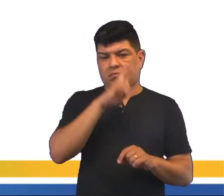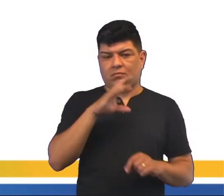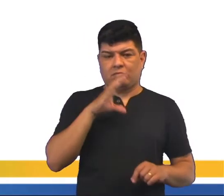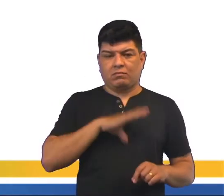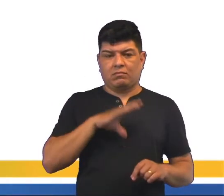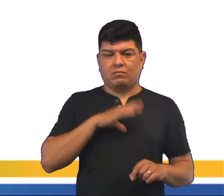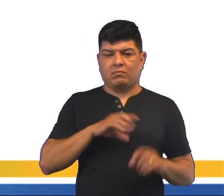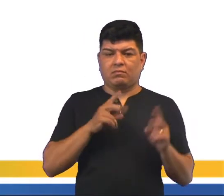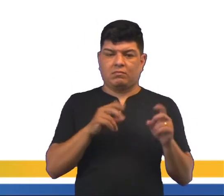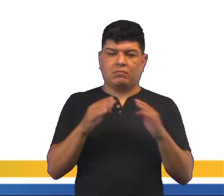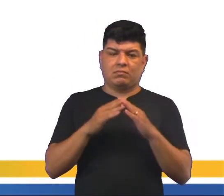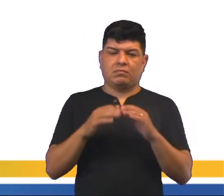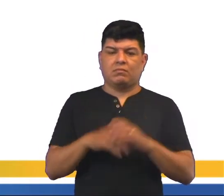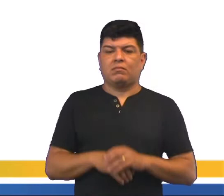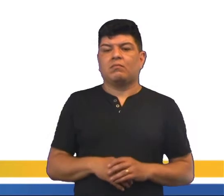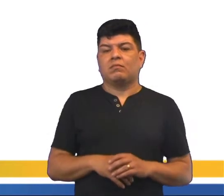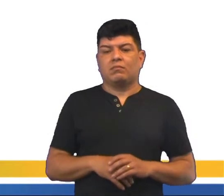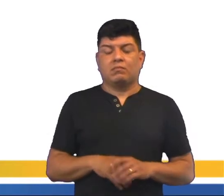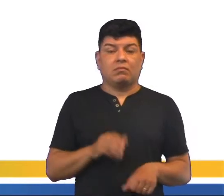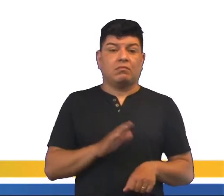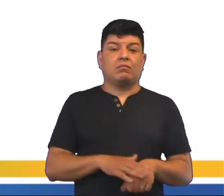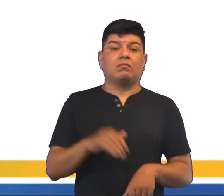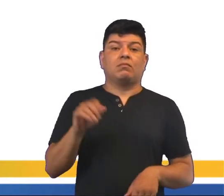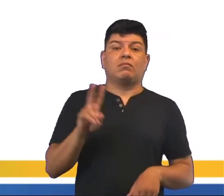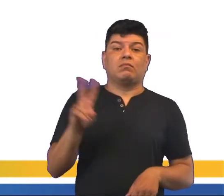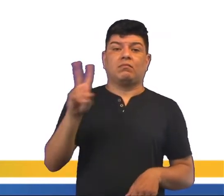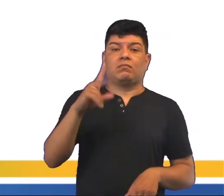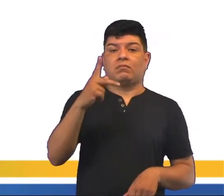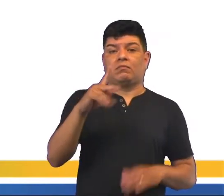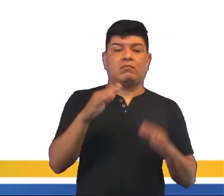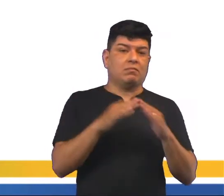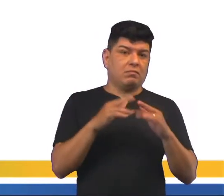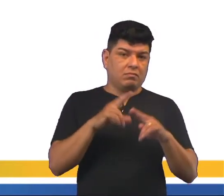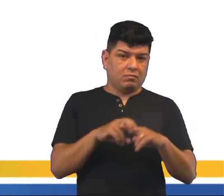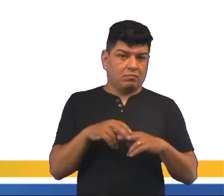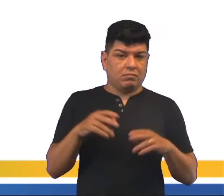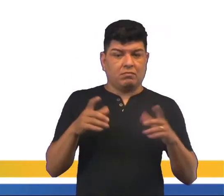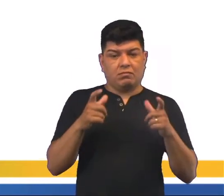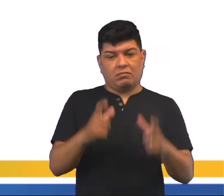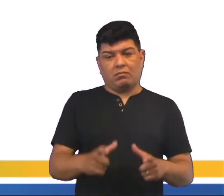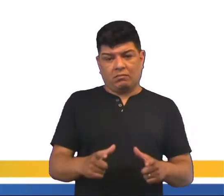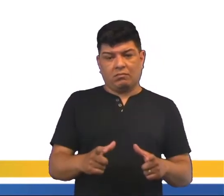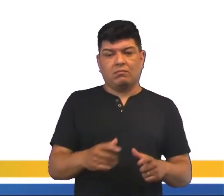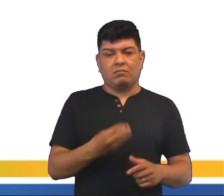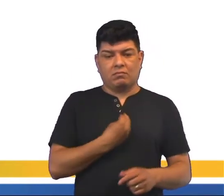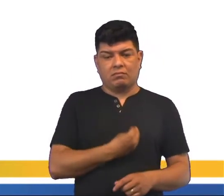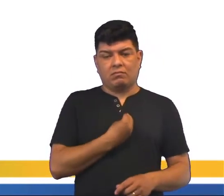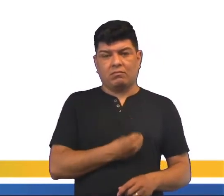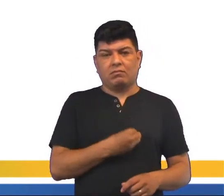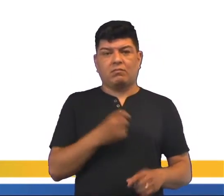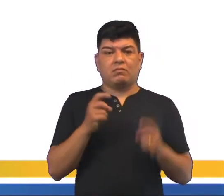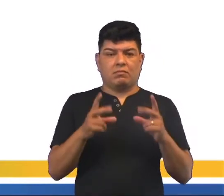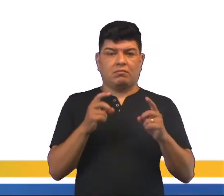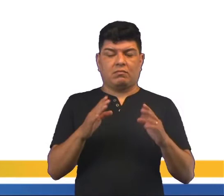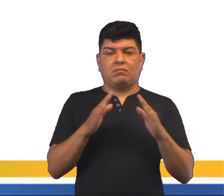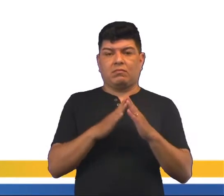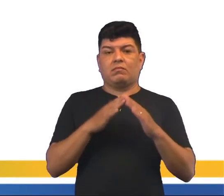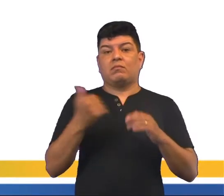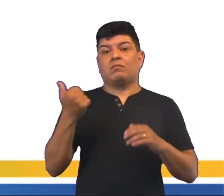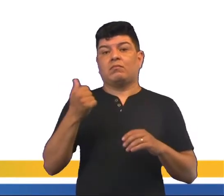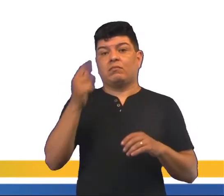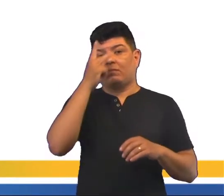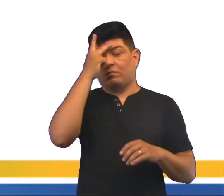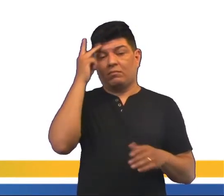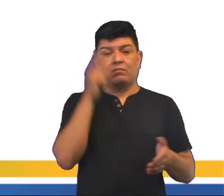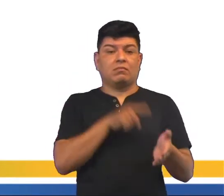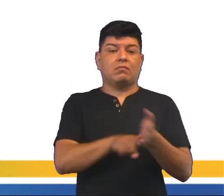especulação imobiliária. Então, quanto vale o seu imóvel? Isso vai depender do local onde ele está. Você vai vender uma casa? A primeira coisa